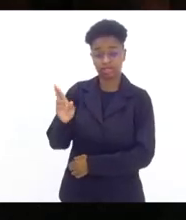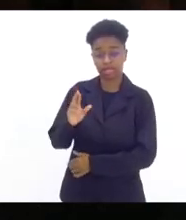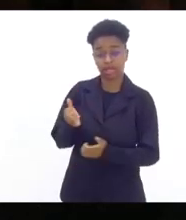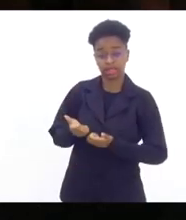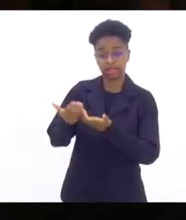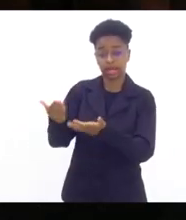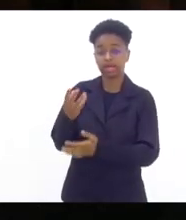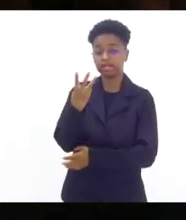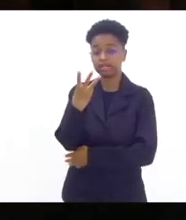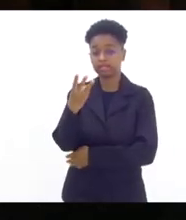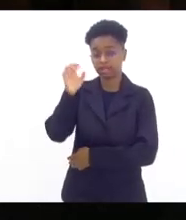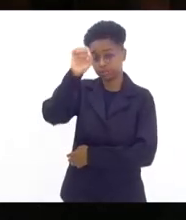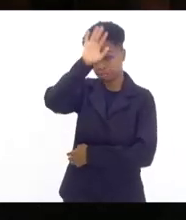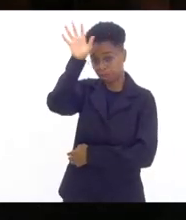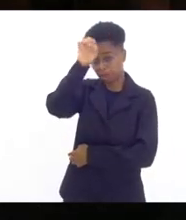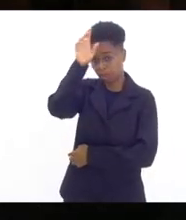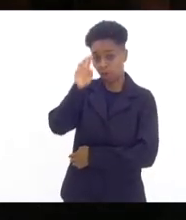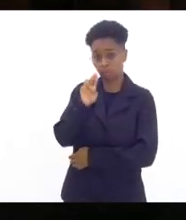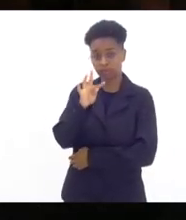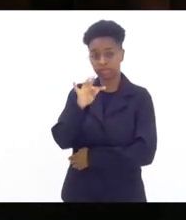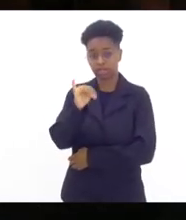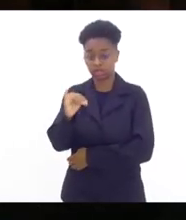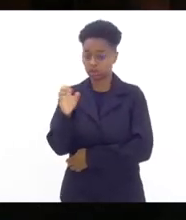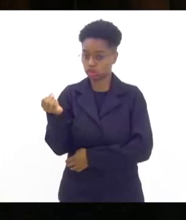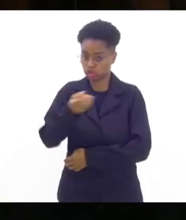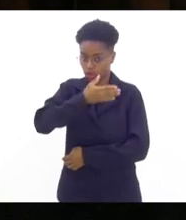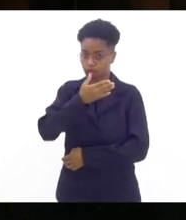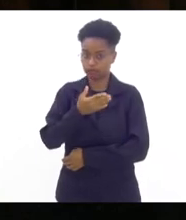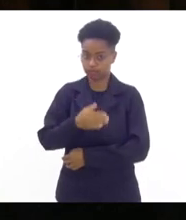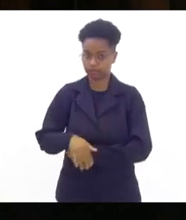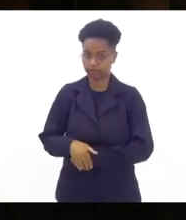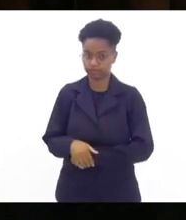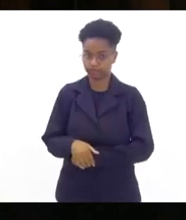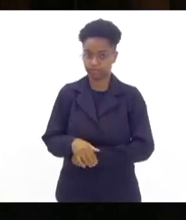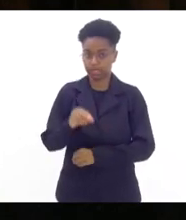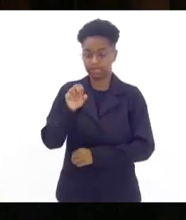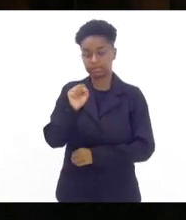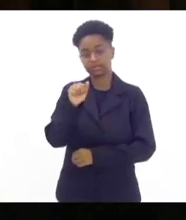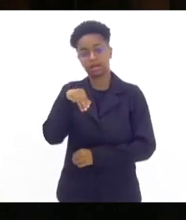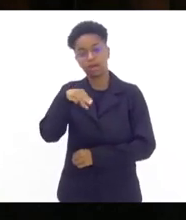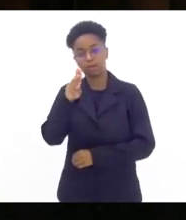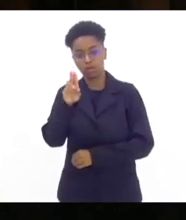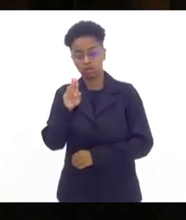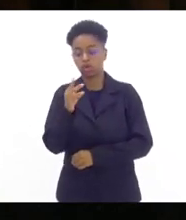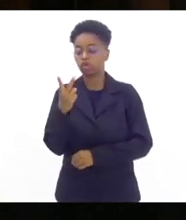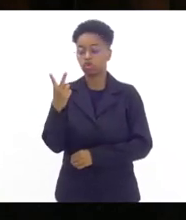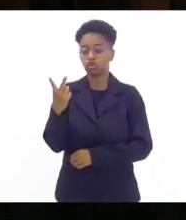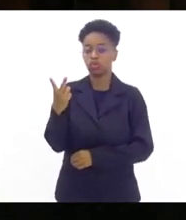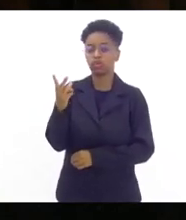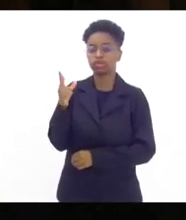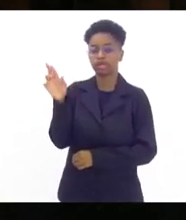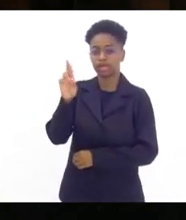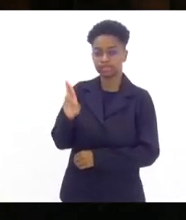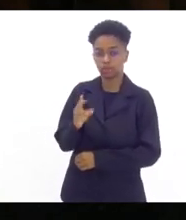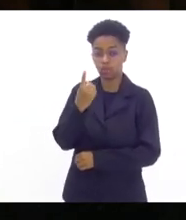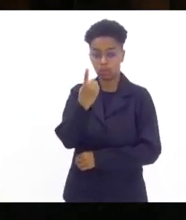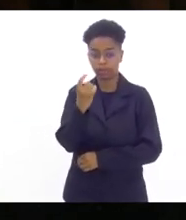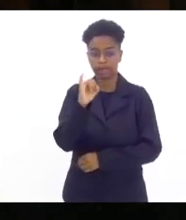UTIs novas para o SAMU deputado Luiz Paulo duas para Resende uma para Itatiaia